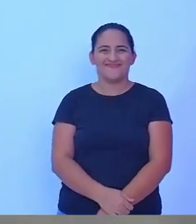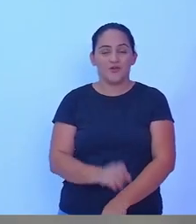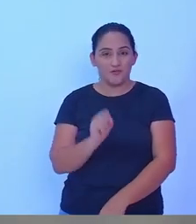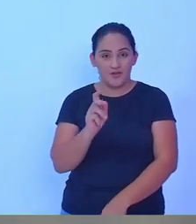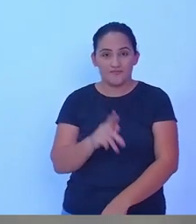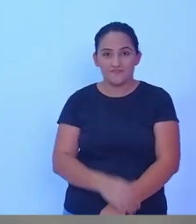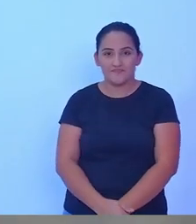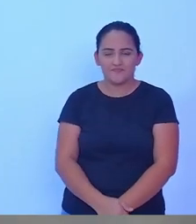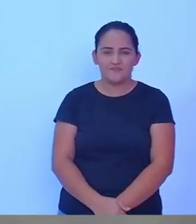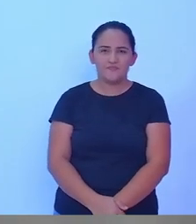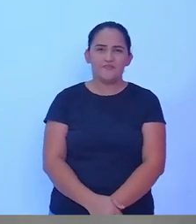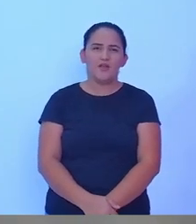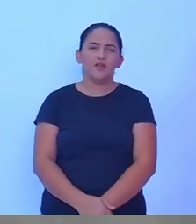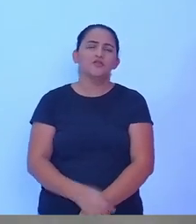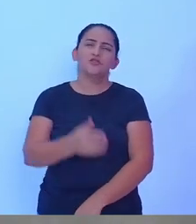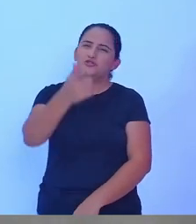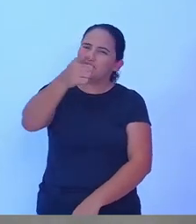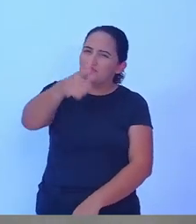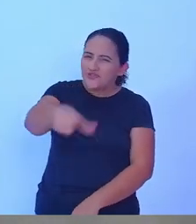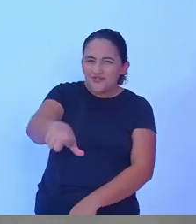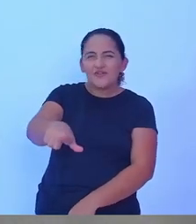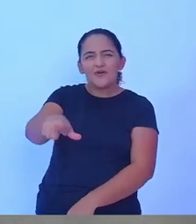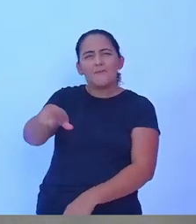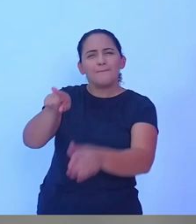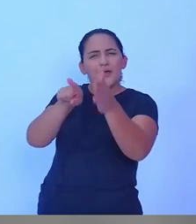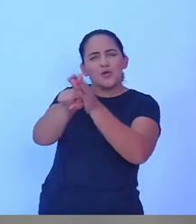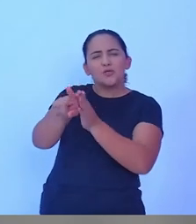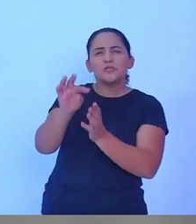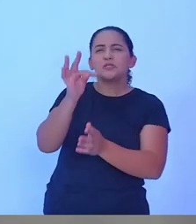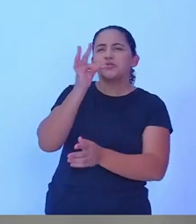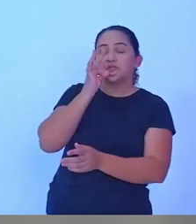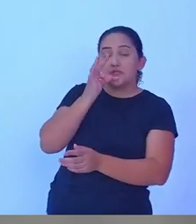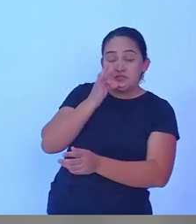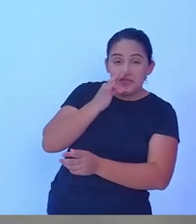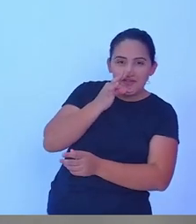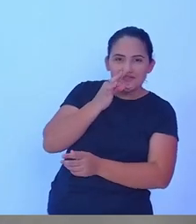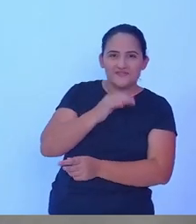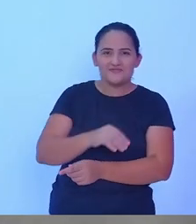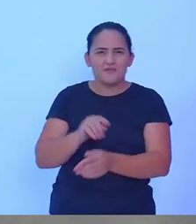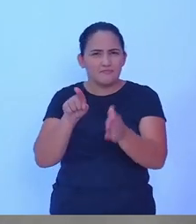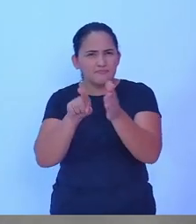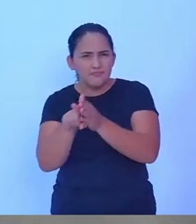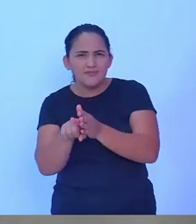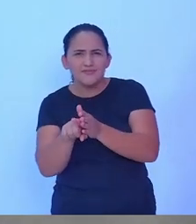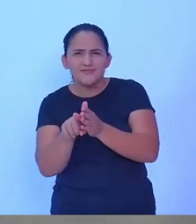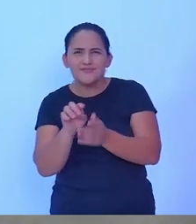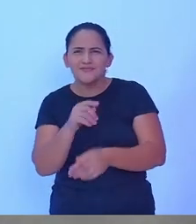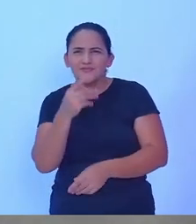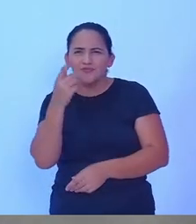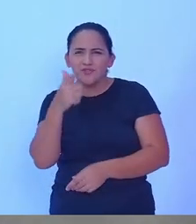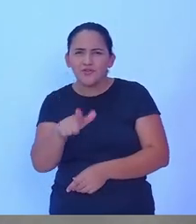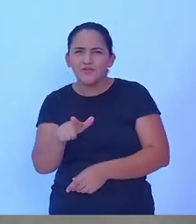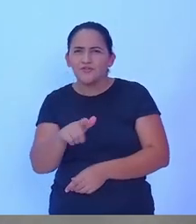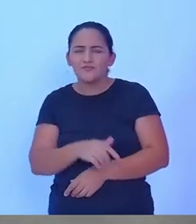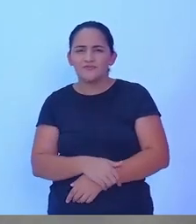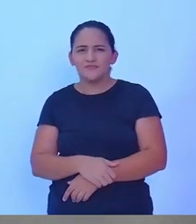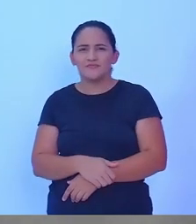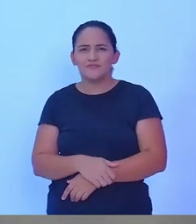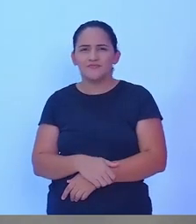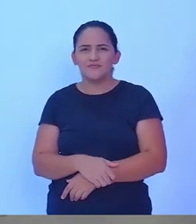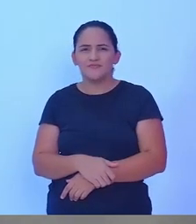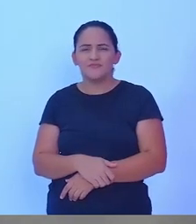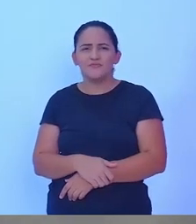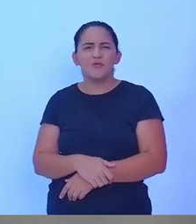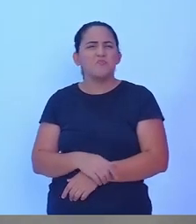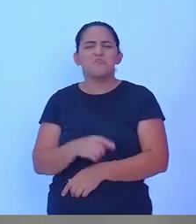A mesma pergunta vai para o Thiago Moreira, a mesma pergunta, quer que eu repita? A mesma pergunta, para